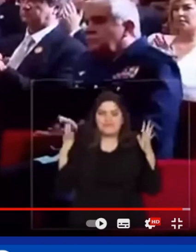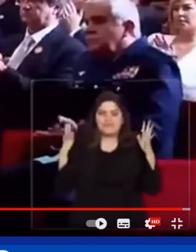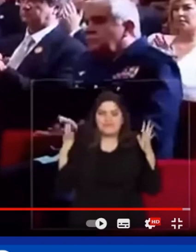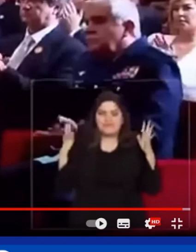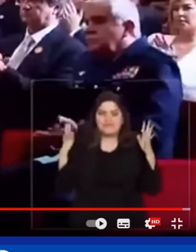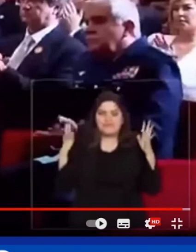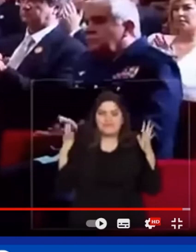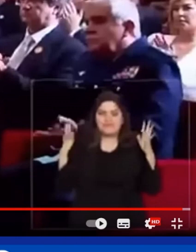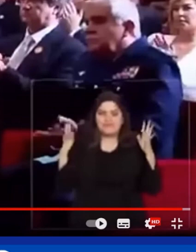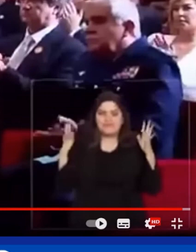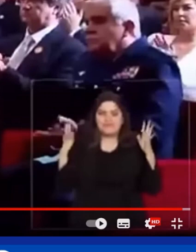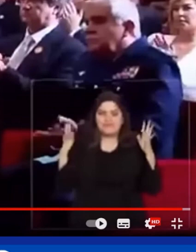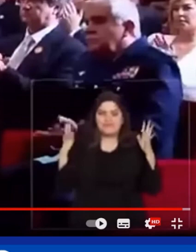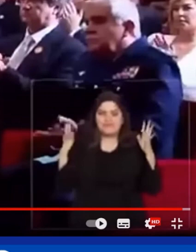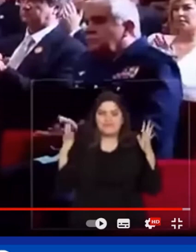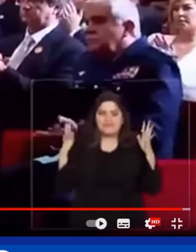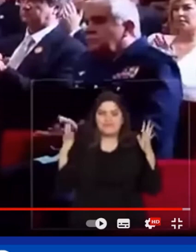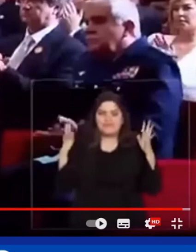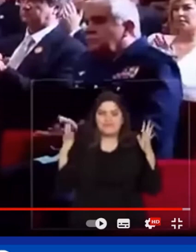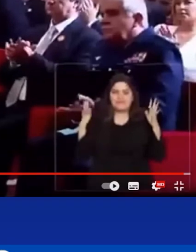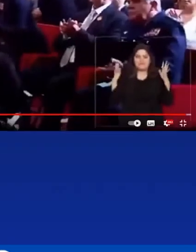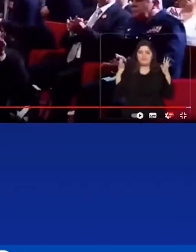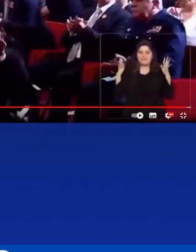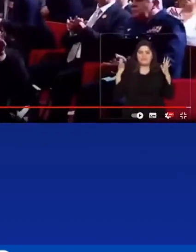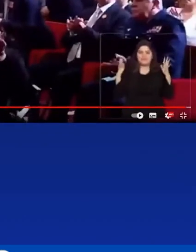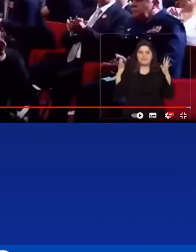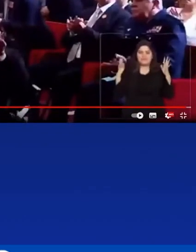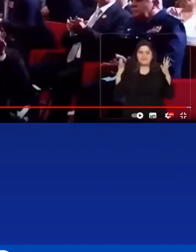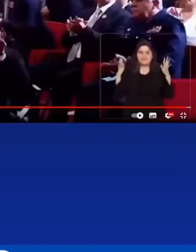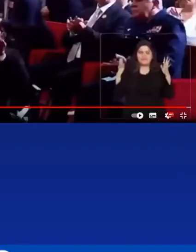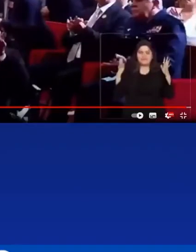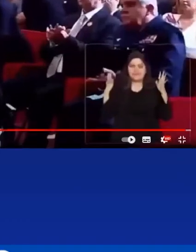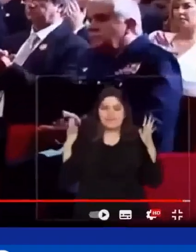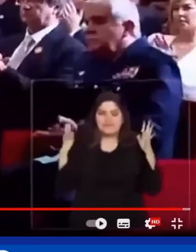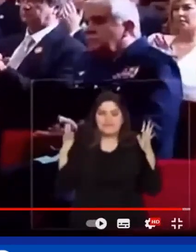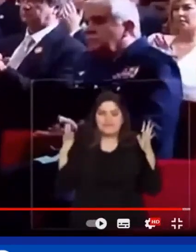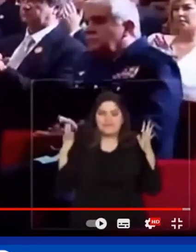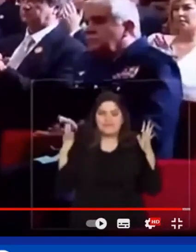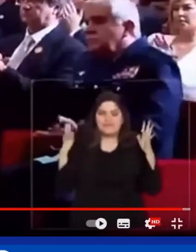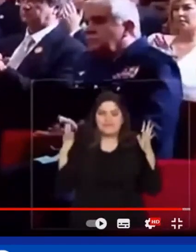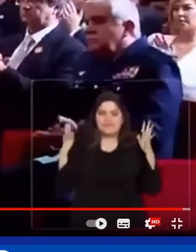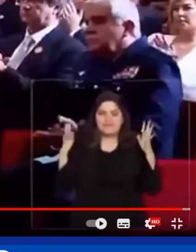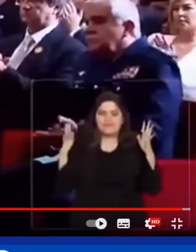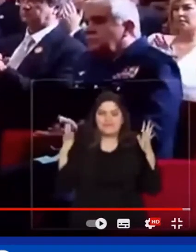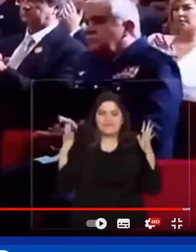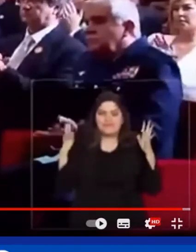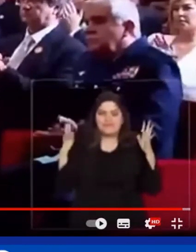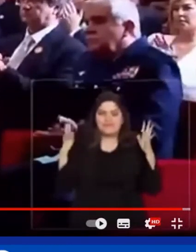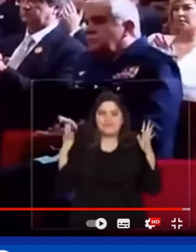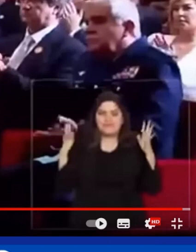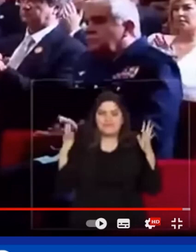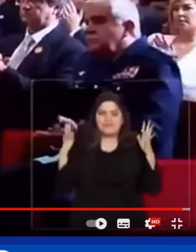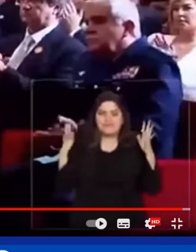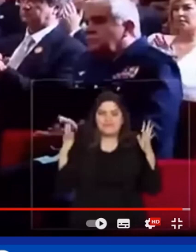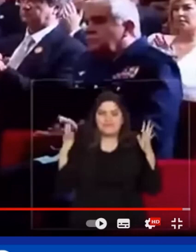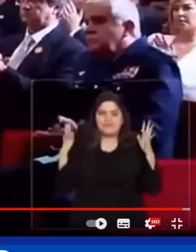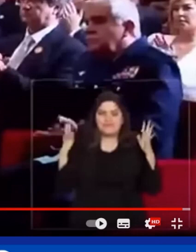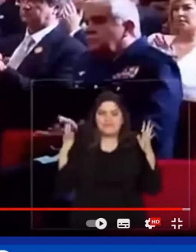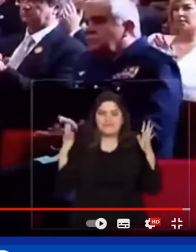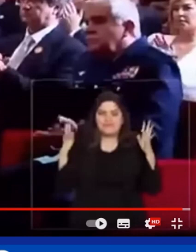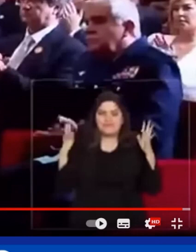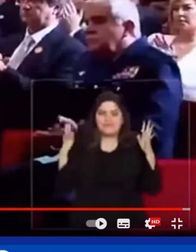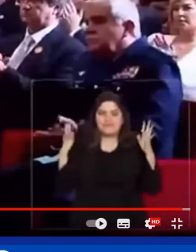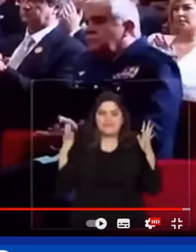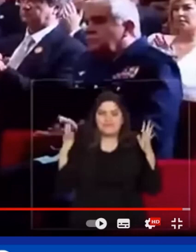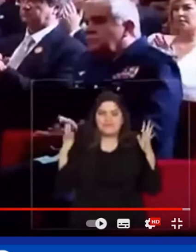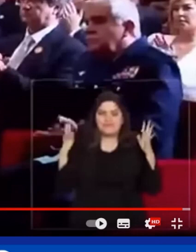olha só e você também vai ouvir o que você não quer querido você vai ouvir a respeito do terrorismo bolsonarismo que